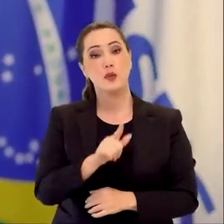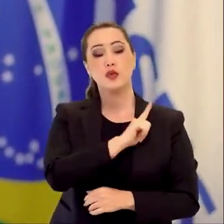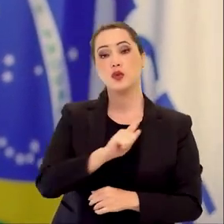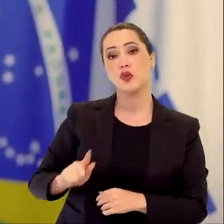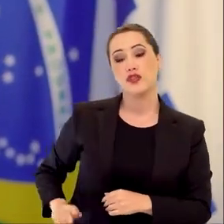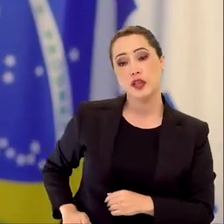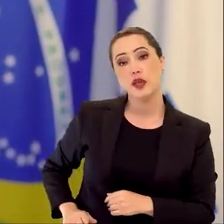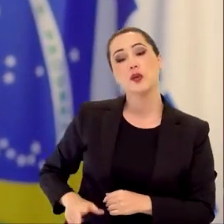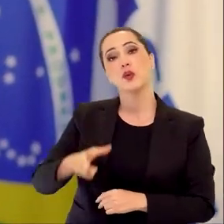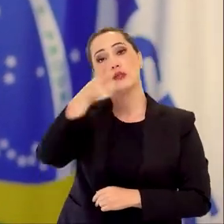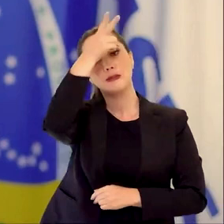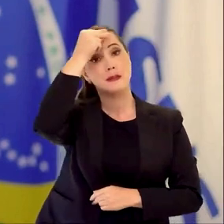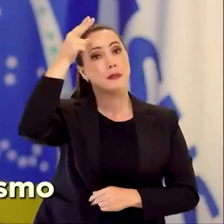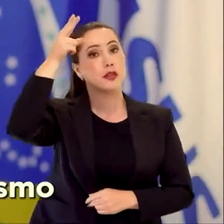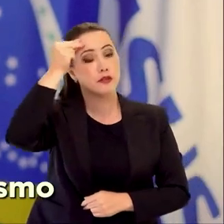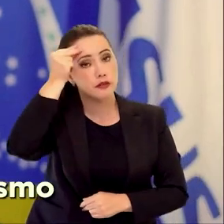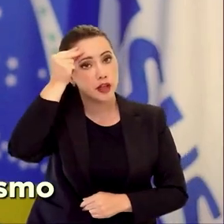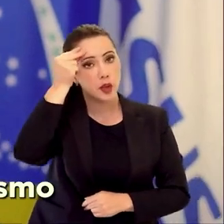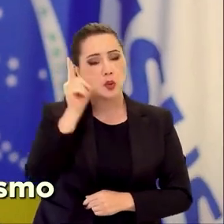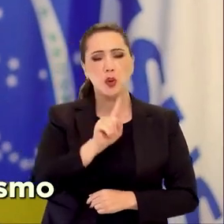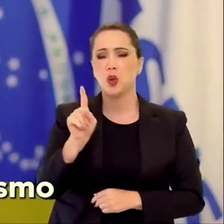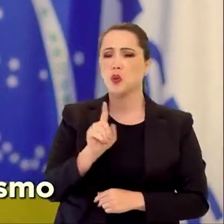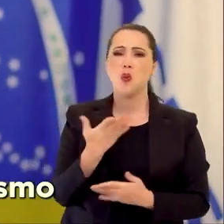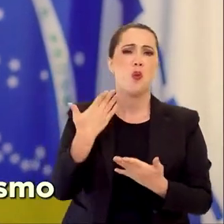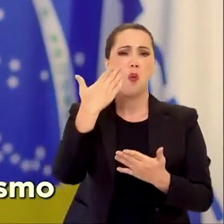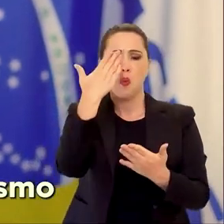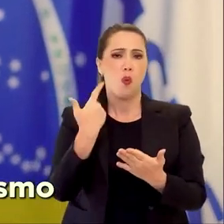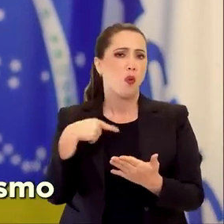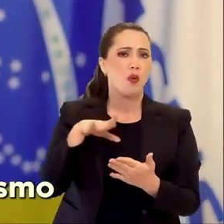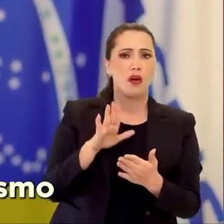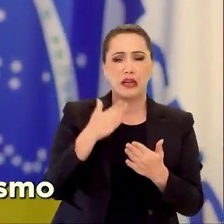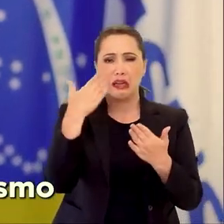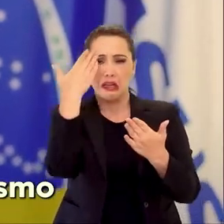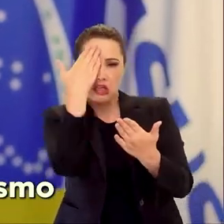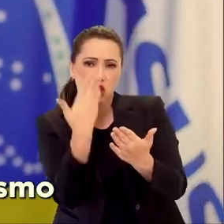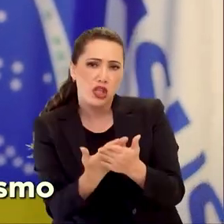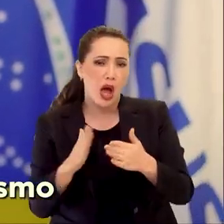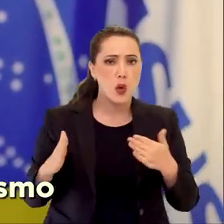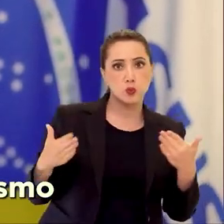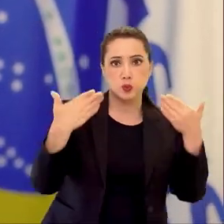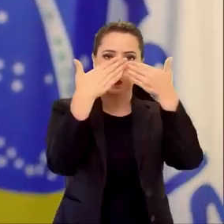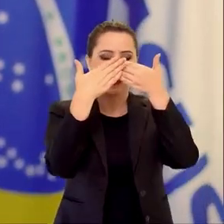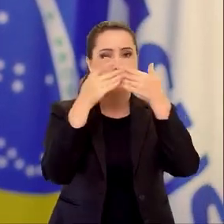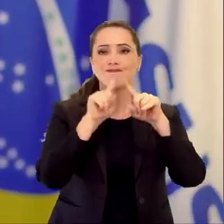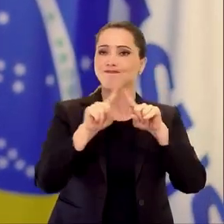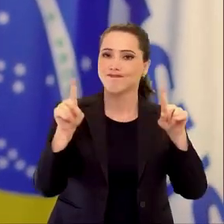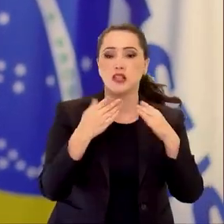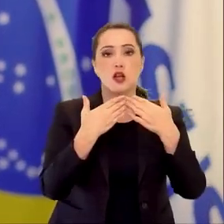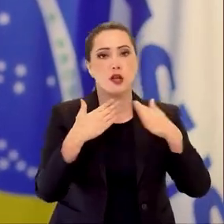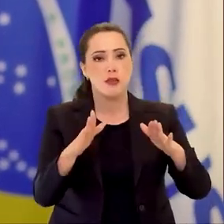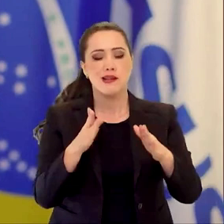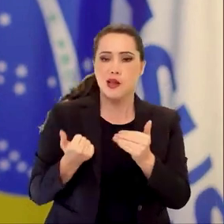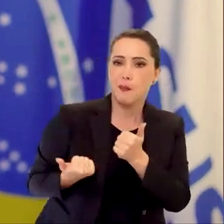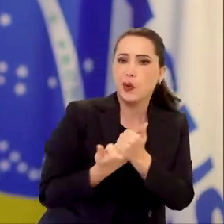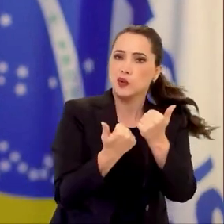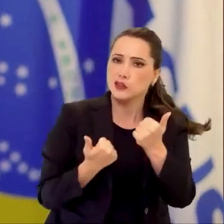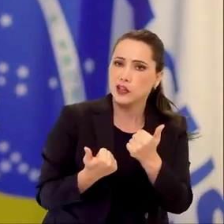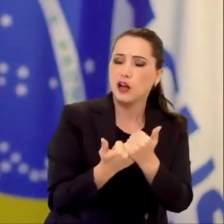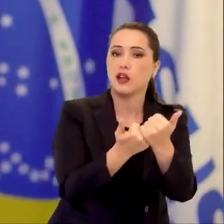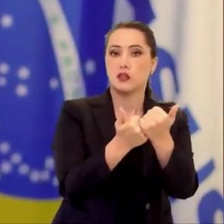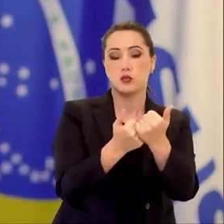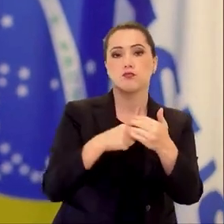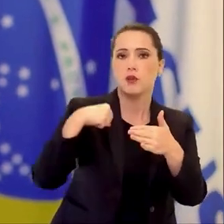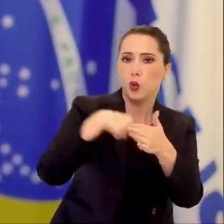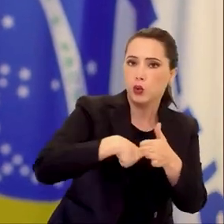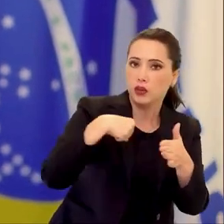governadores e prefeitos que não se deixaram levar pelo negacionismo e contribuíram decisivamente